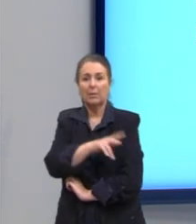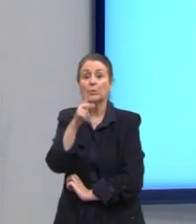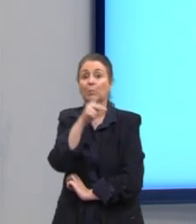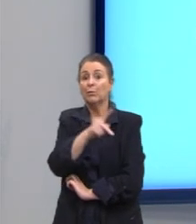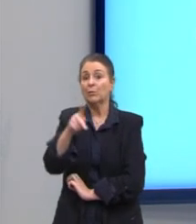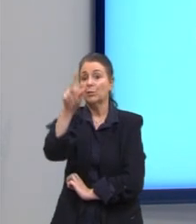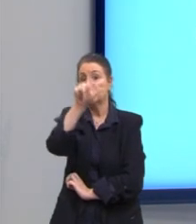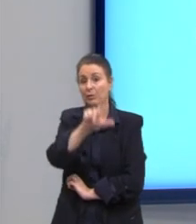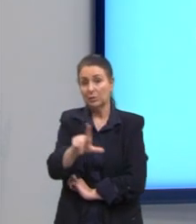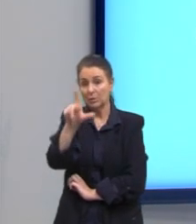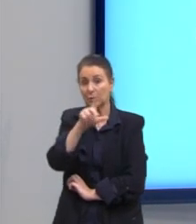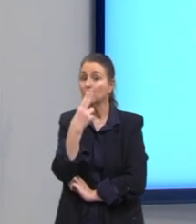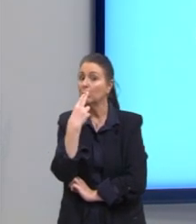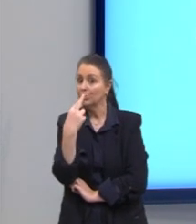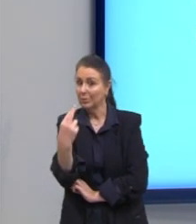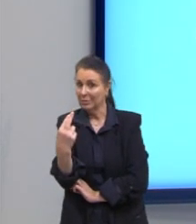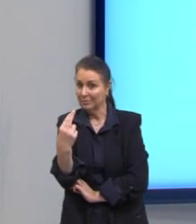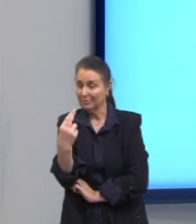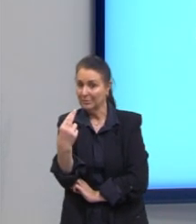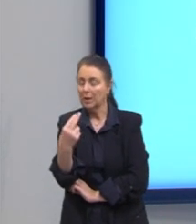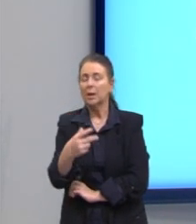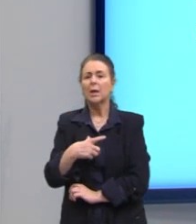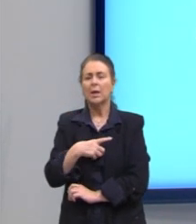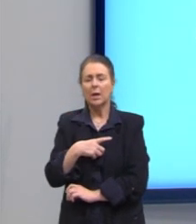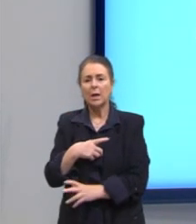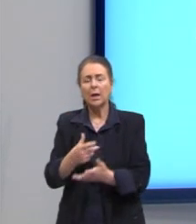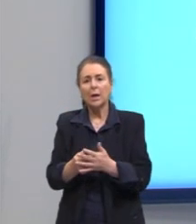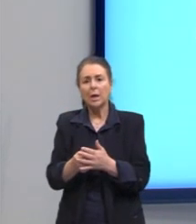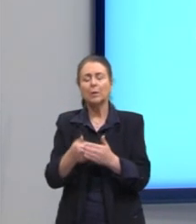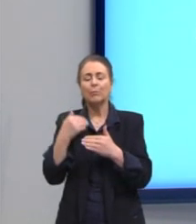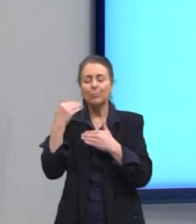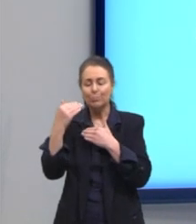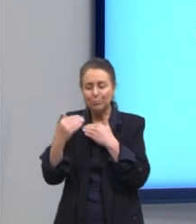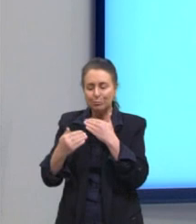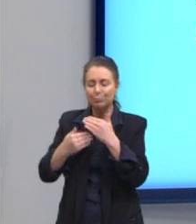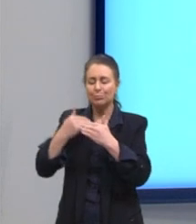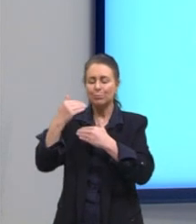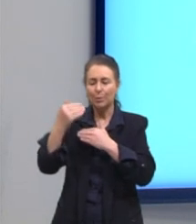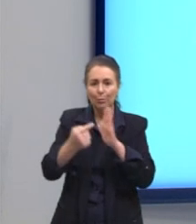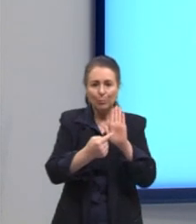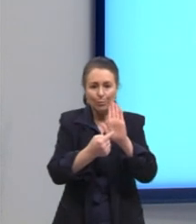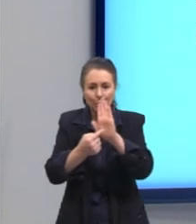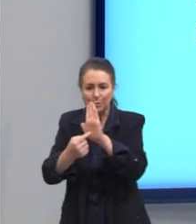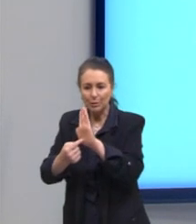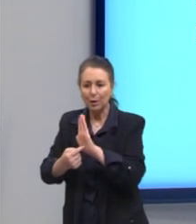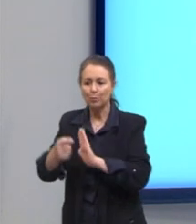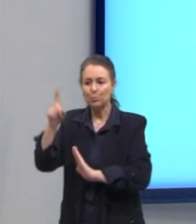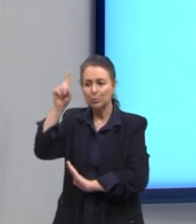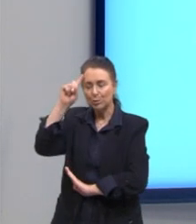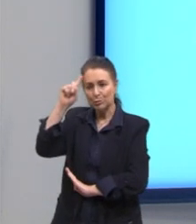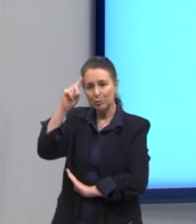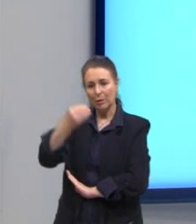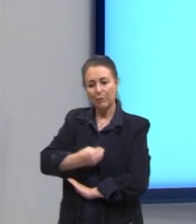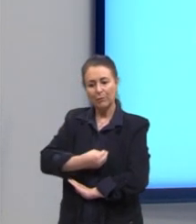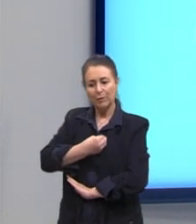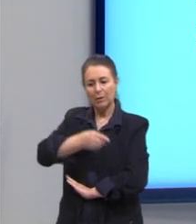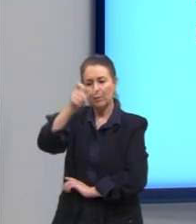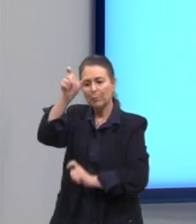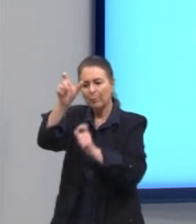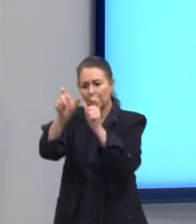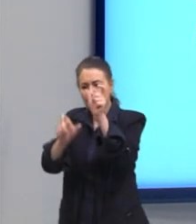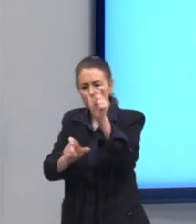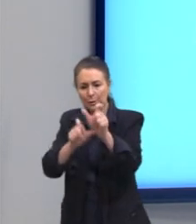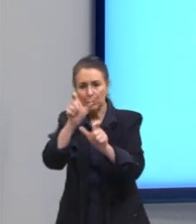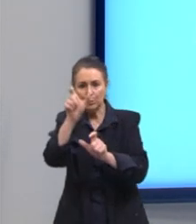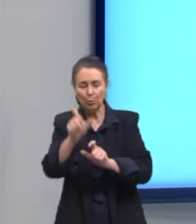literatura e de inglês. Então, né, ele foi um cara que veio aos pouquinhos trazendo esse cotidiano, esse dia a dia da pessoa, do cidadão que